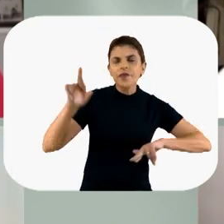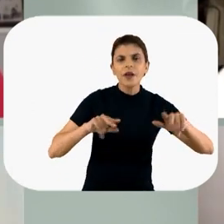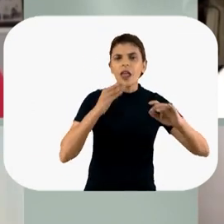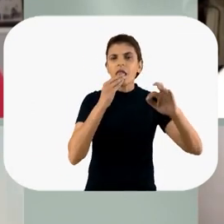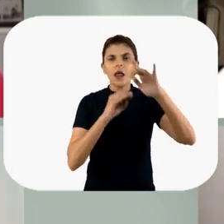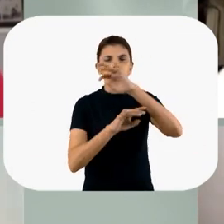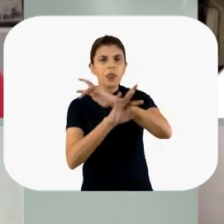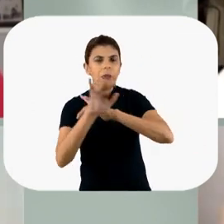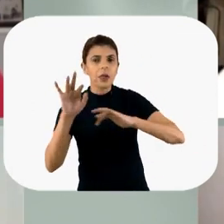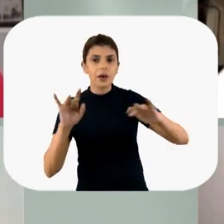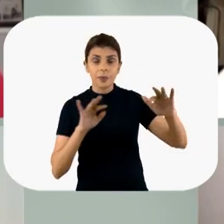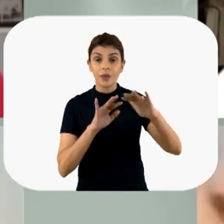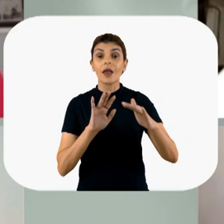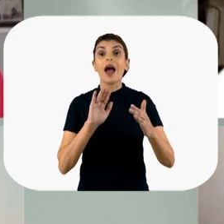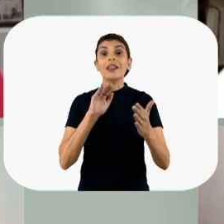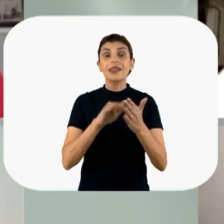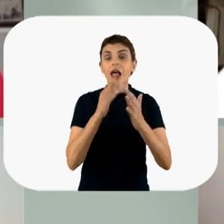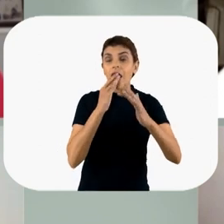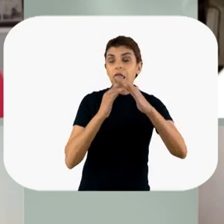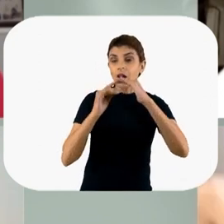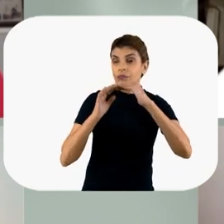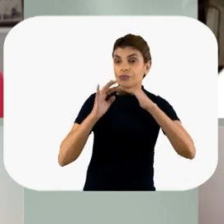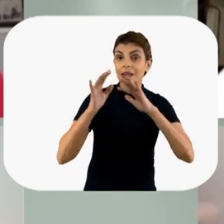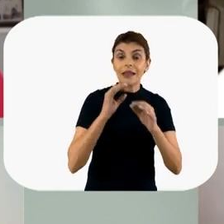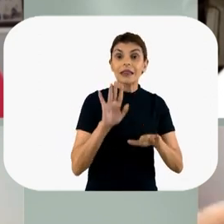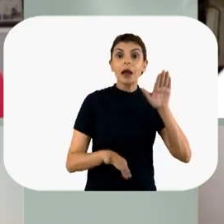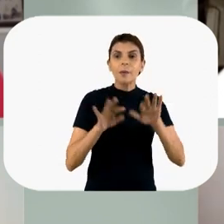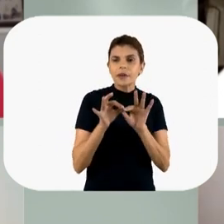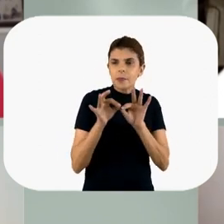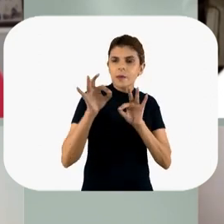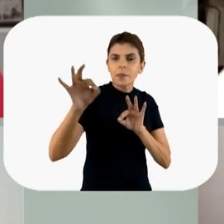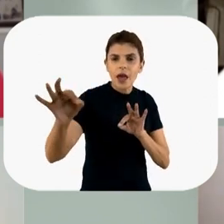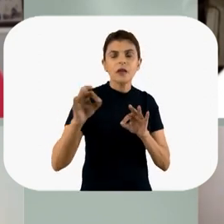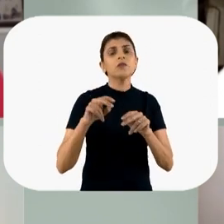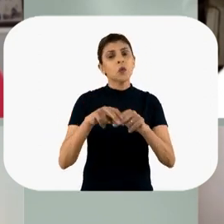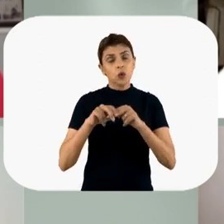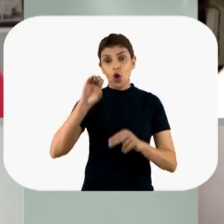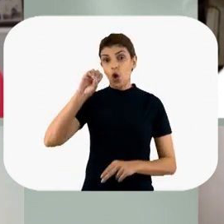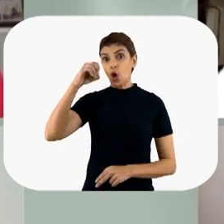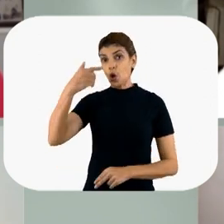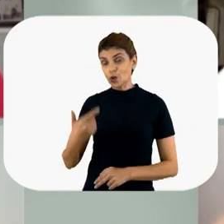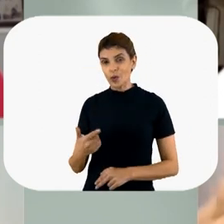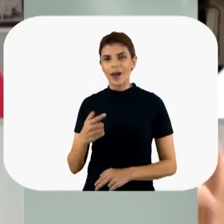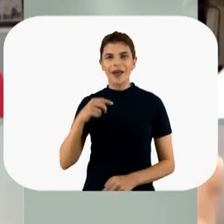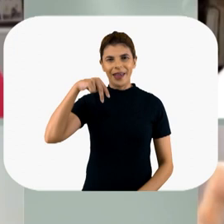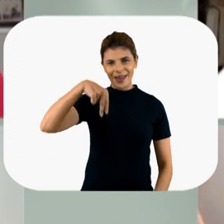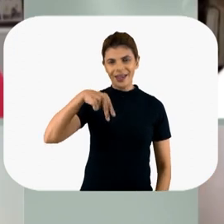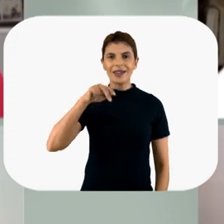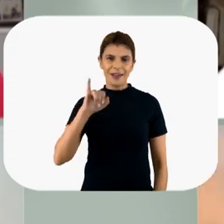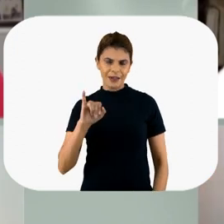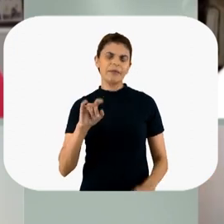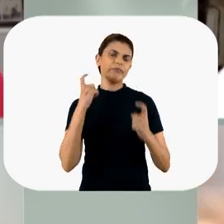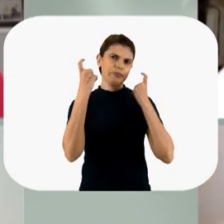geração de aerossol, perdão, e até onde as gotículas chegavam, dependendo do cenário dos postos de oxigênio. E a VNI,